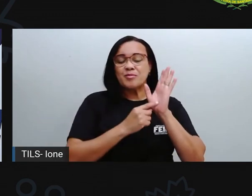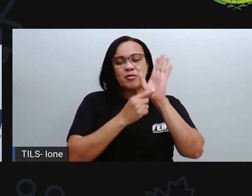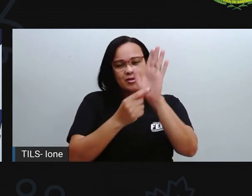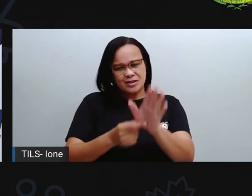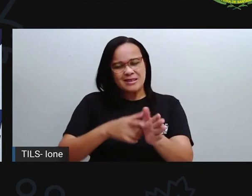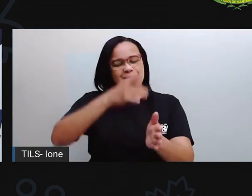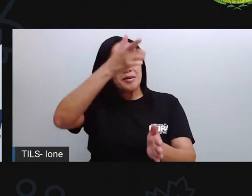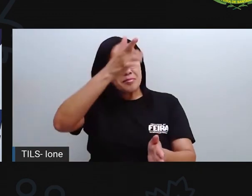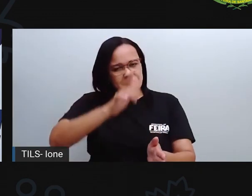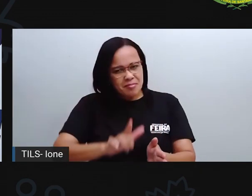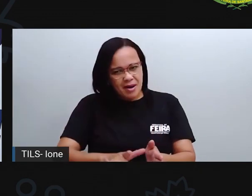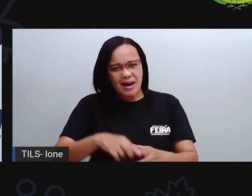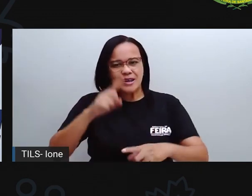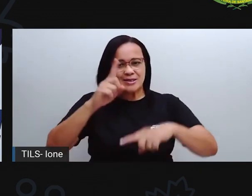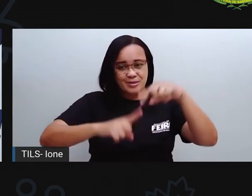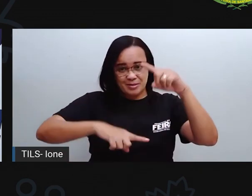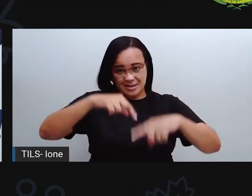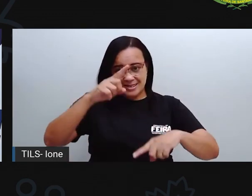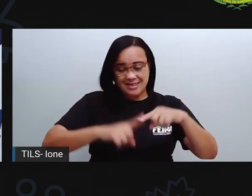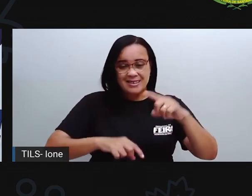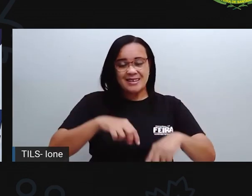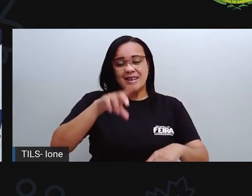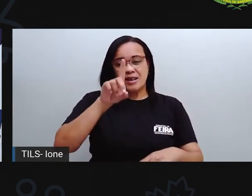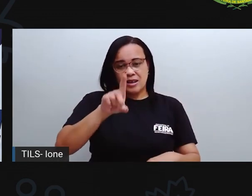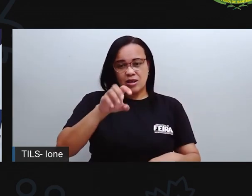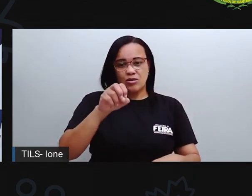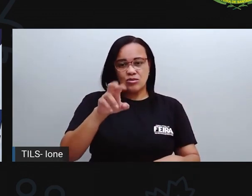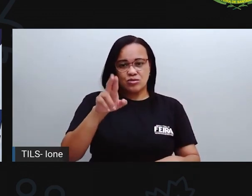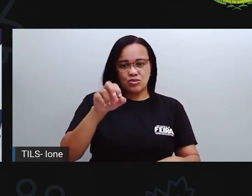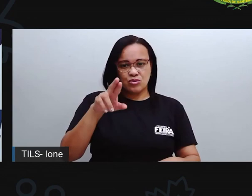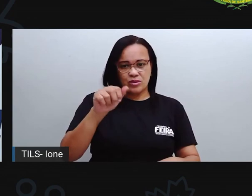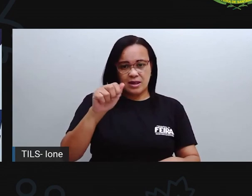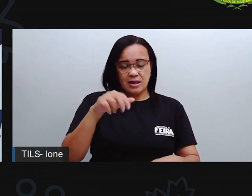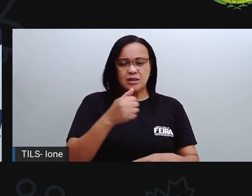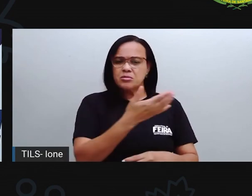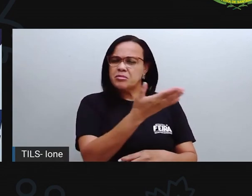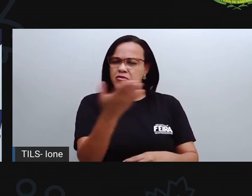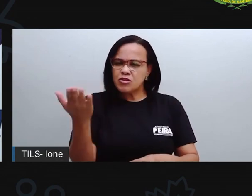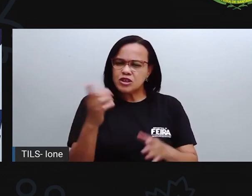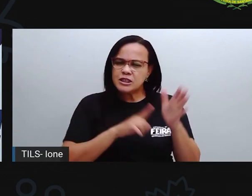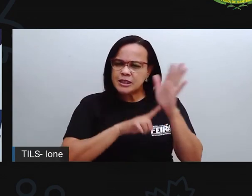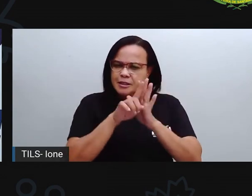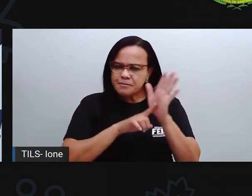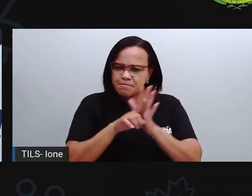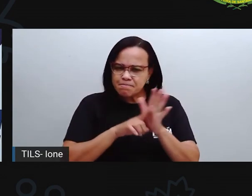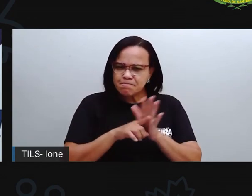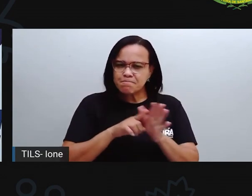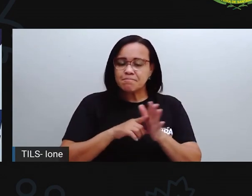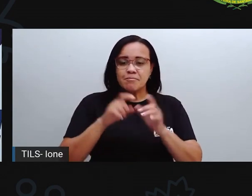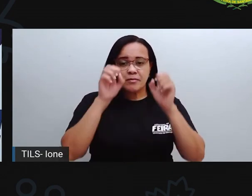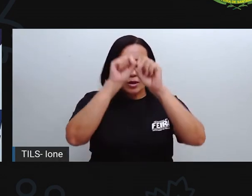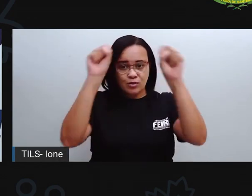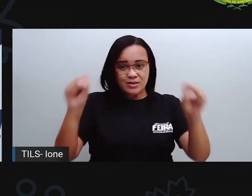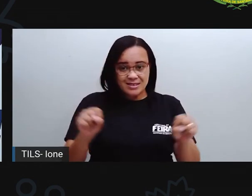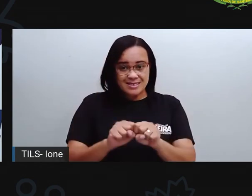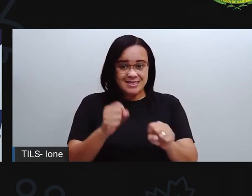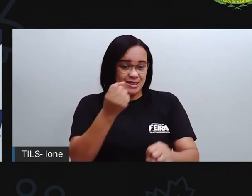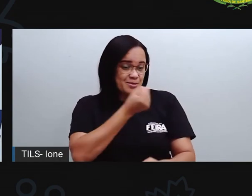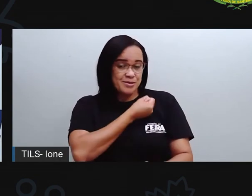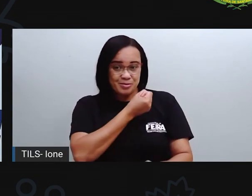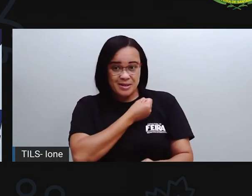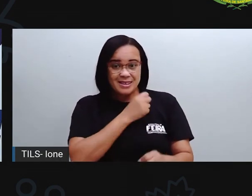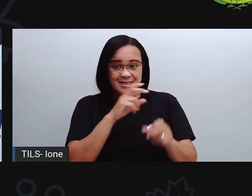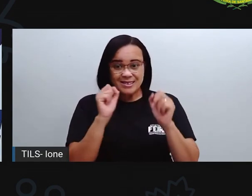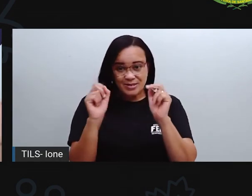material dourado, pra vocês investigarem aí mais um pouco o sistema de numeração, tá bom? Então, façam aí,